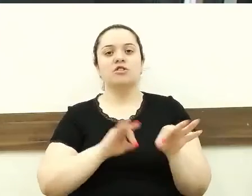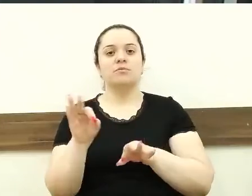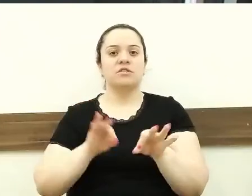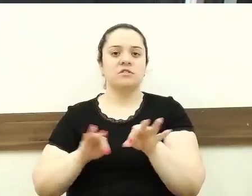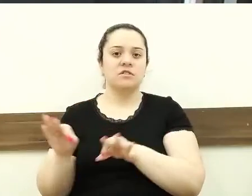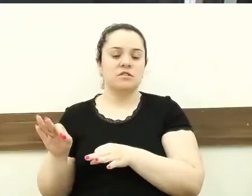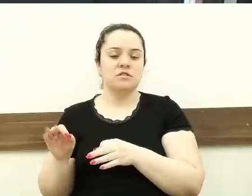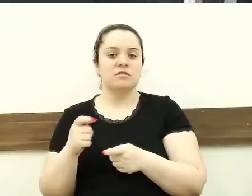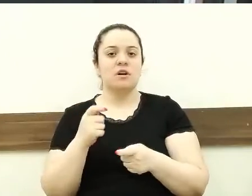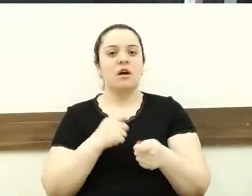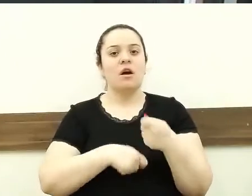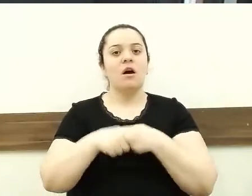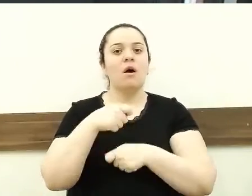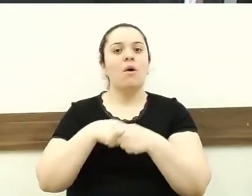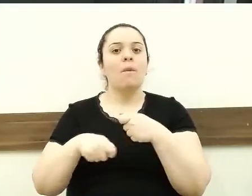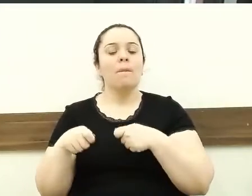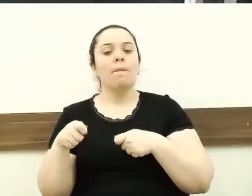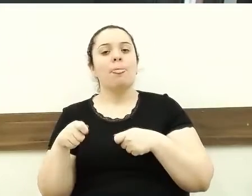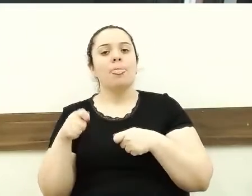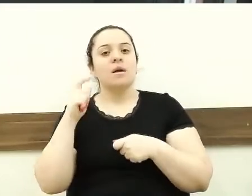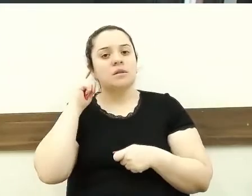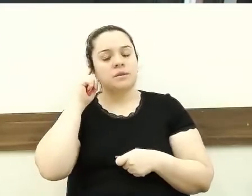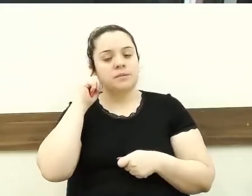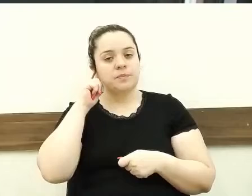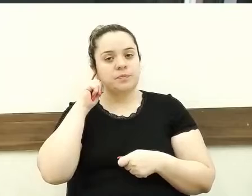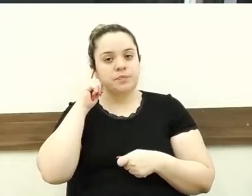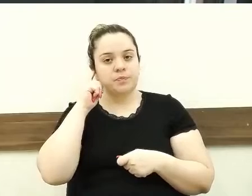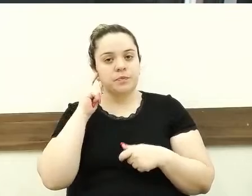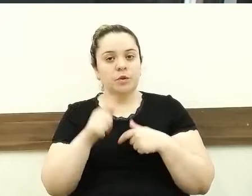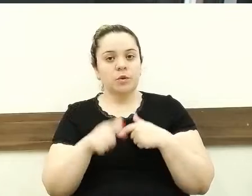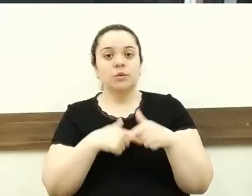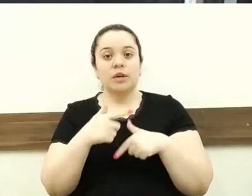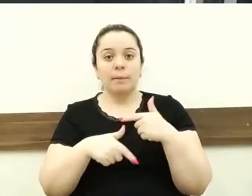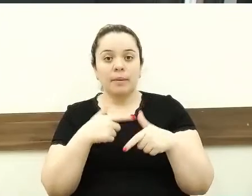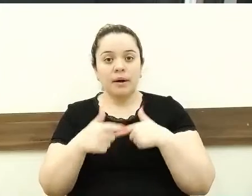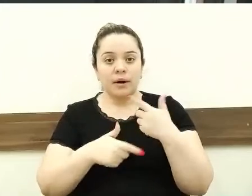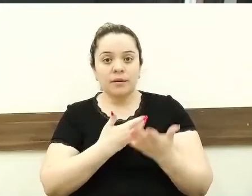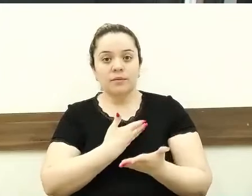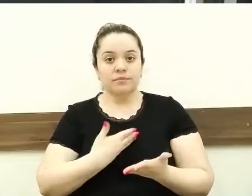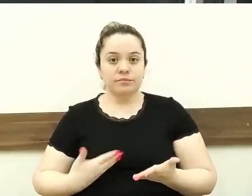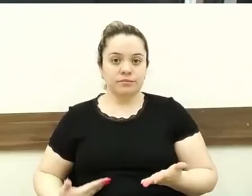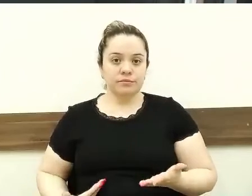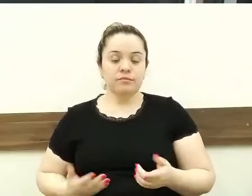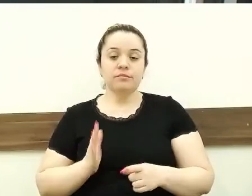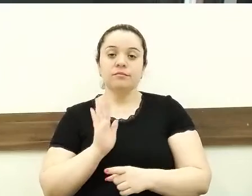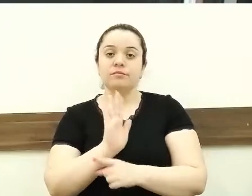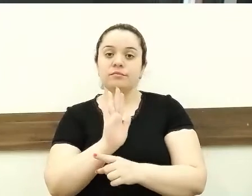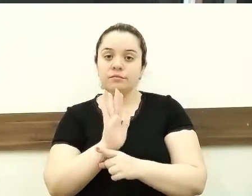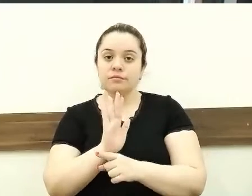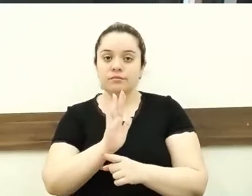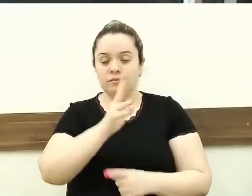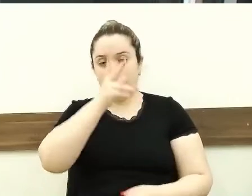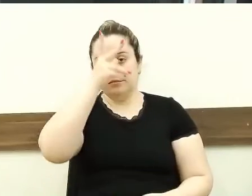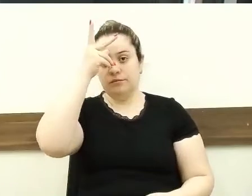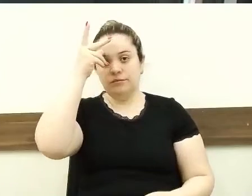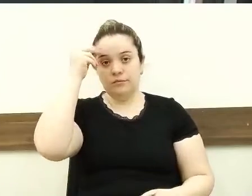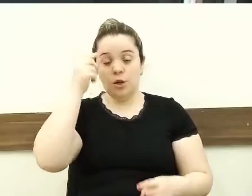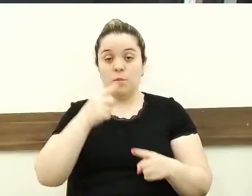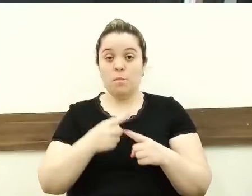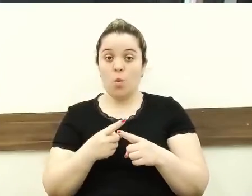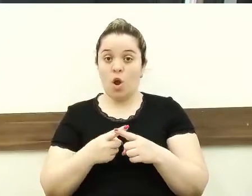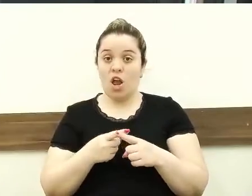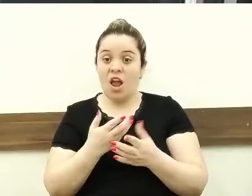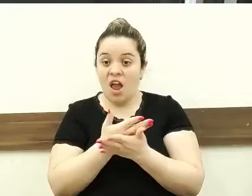aqui para isso, para fiscalizar e, na verdade, ajudar o prefeito, porque ele não tem os olhos em todos os